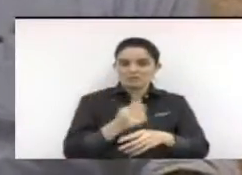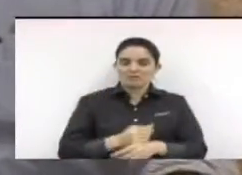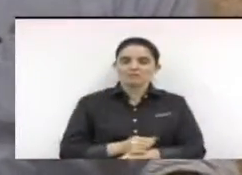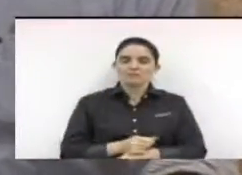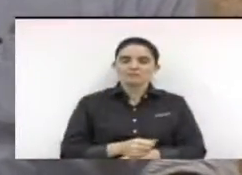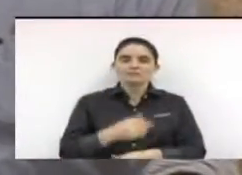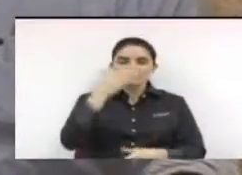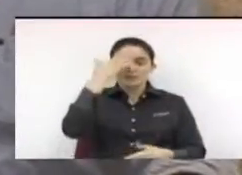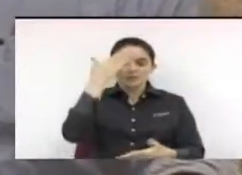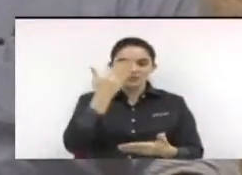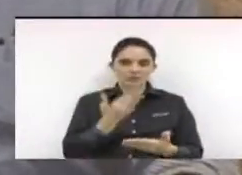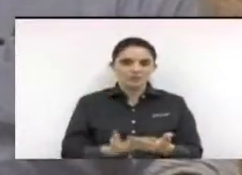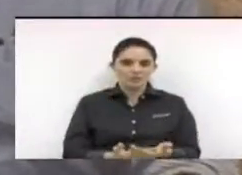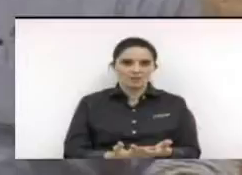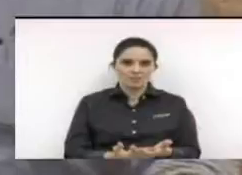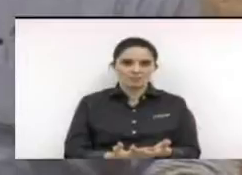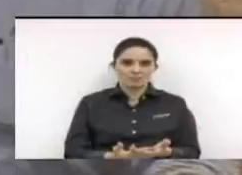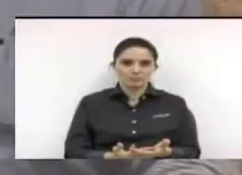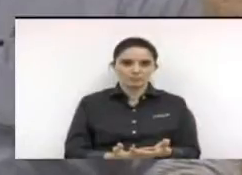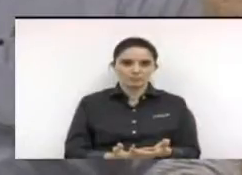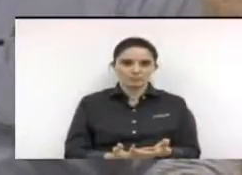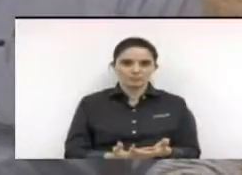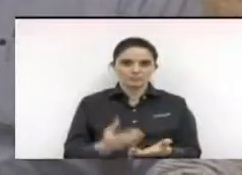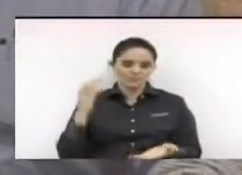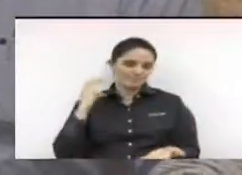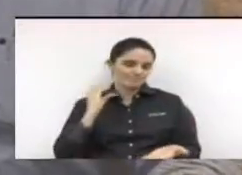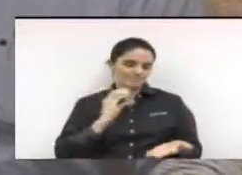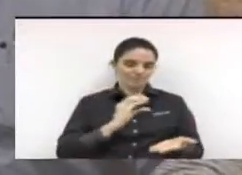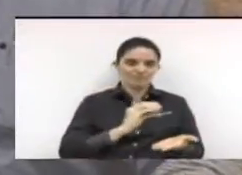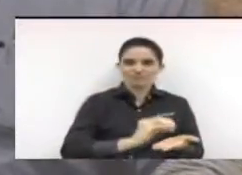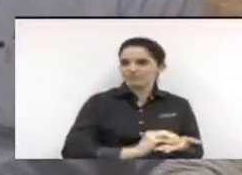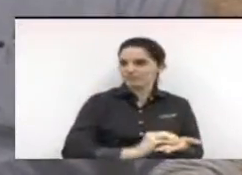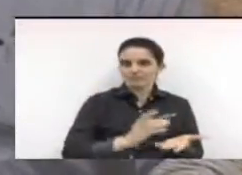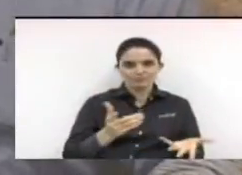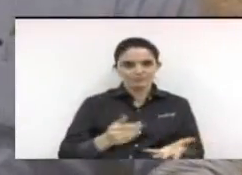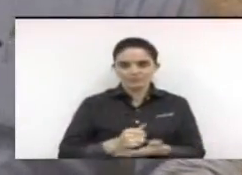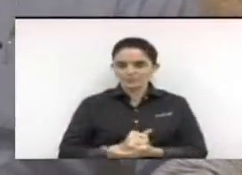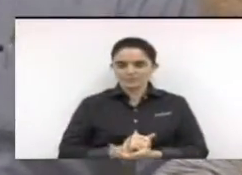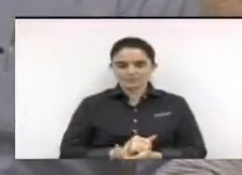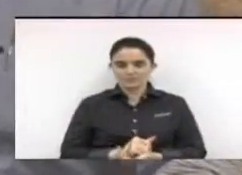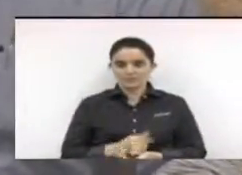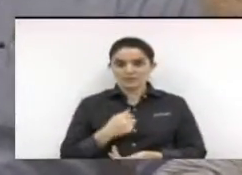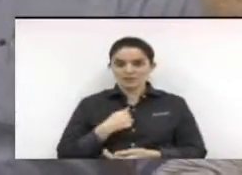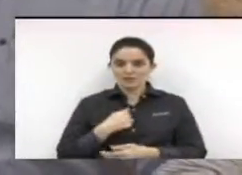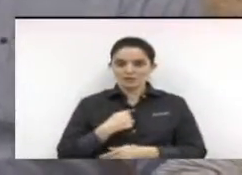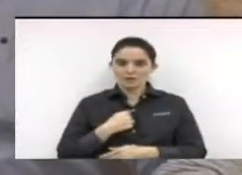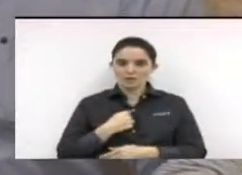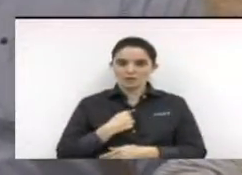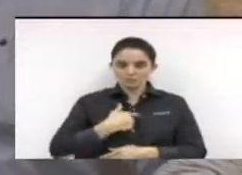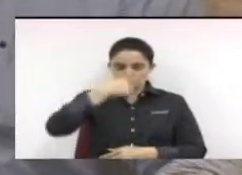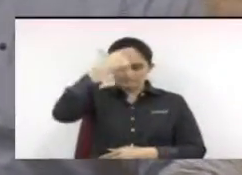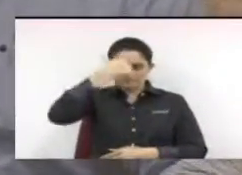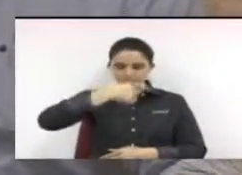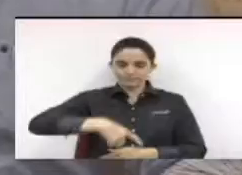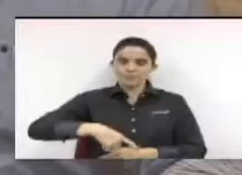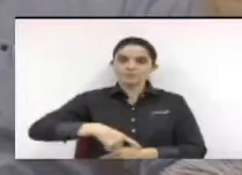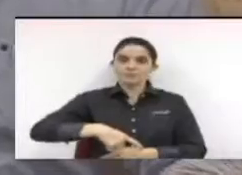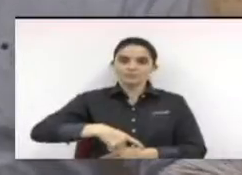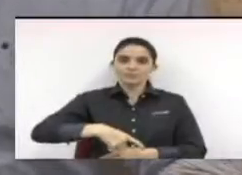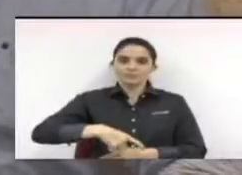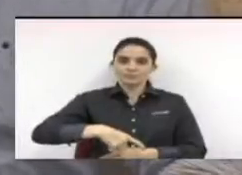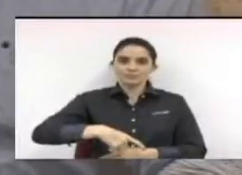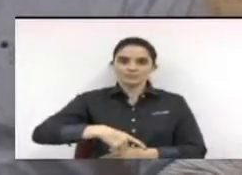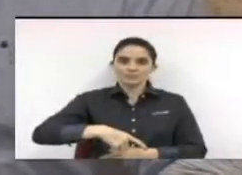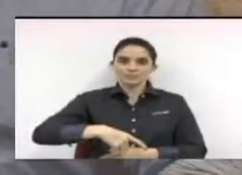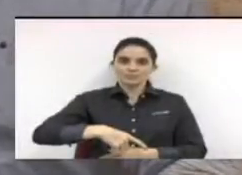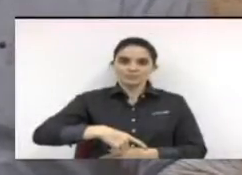freemos este corte que, porventura, vem a acontecer. Porque eu sou a prova viva mais acabada